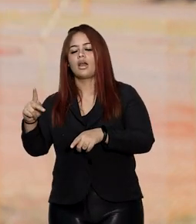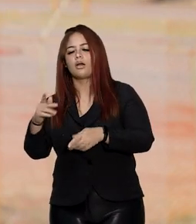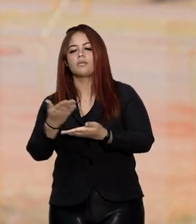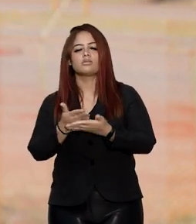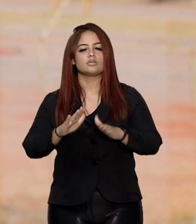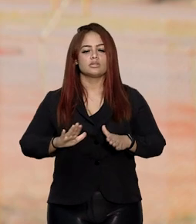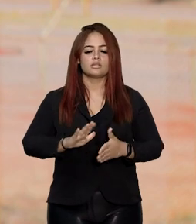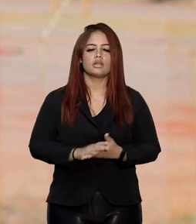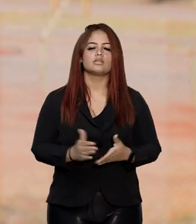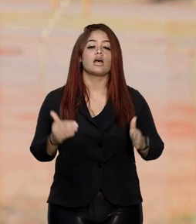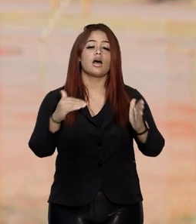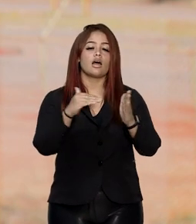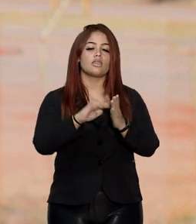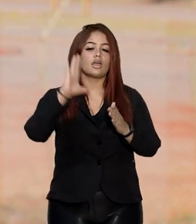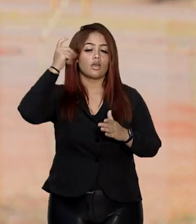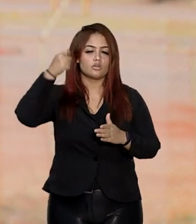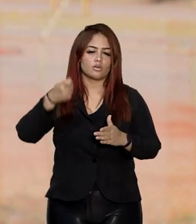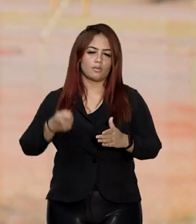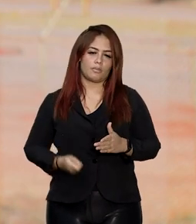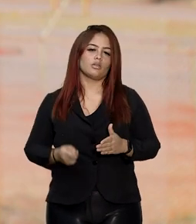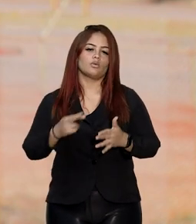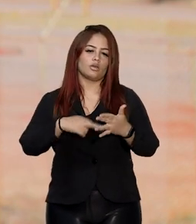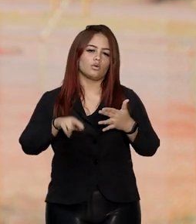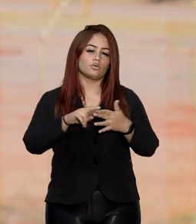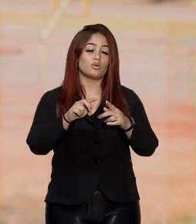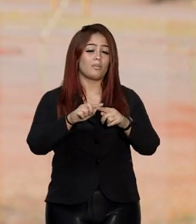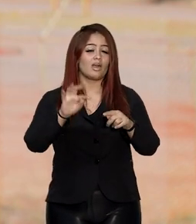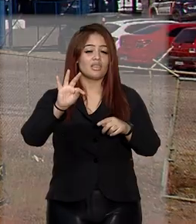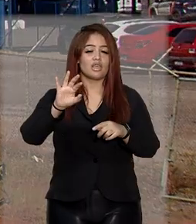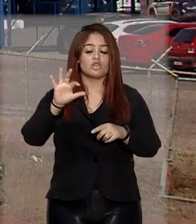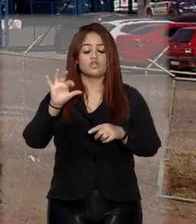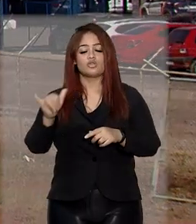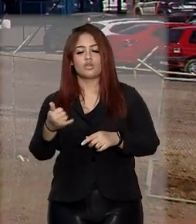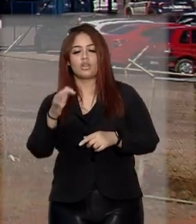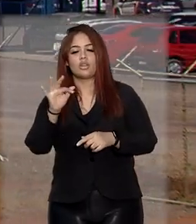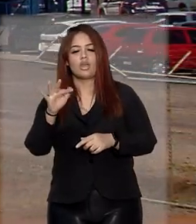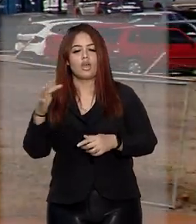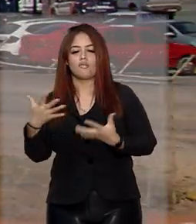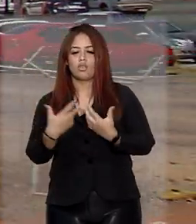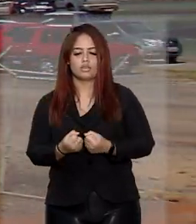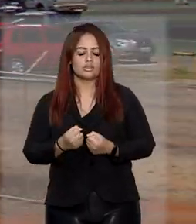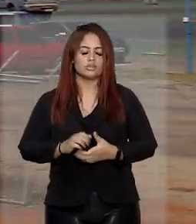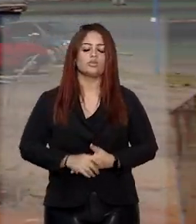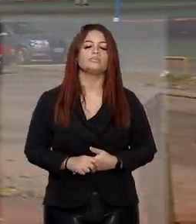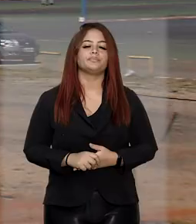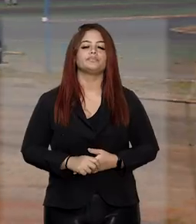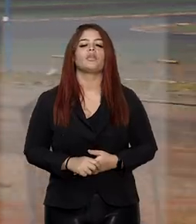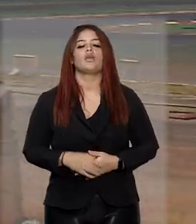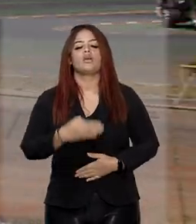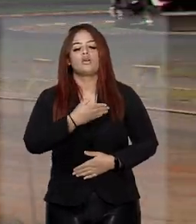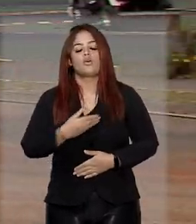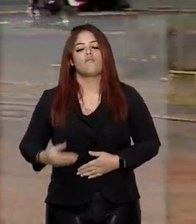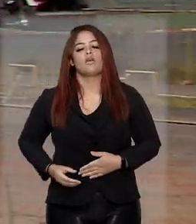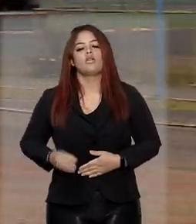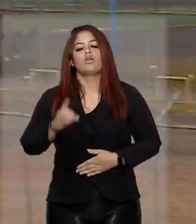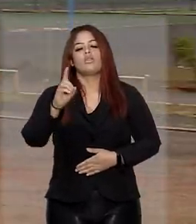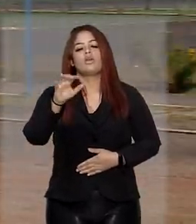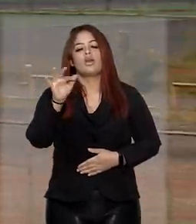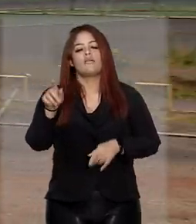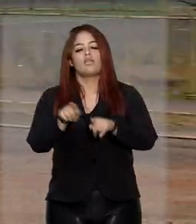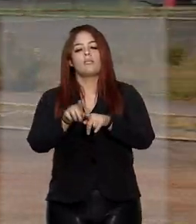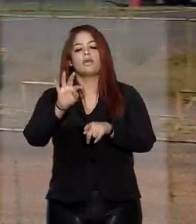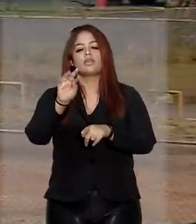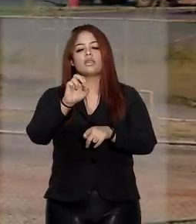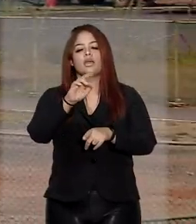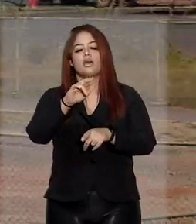recurso, mas o Tribunal de Justiça do DF indeferiu a suspensão. O governo do DF e a Terra Cape ajuizaram o pedido